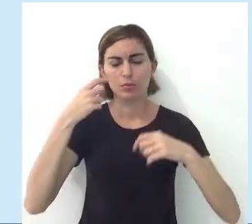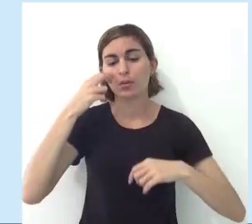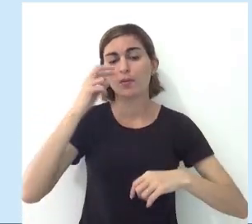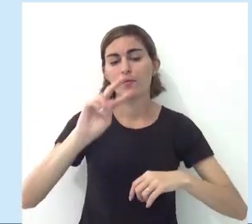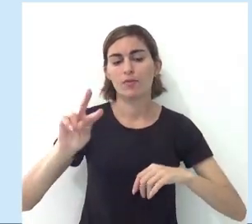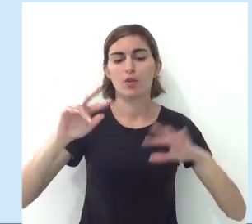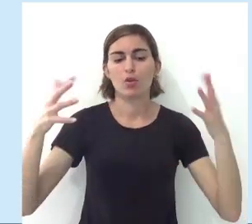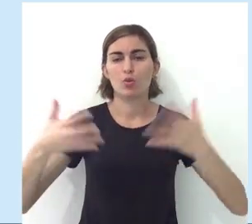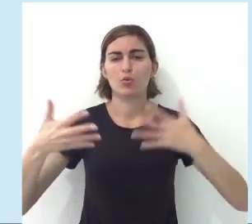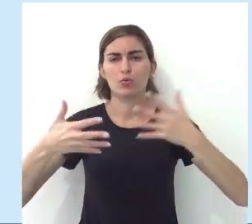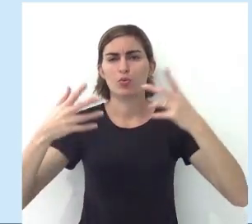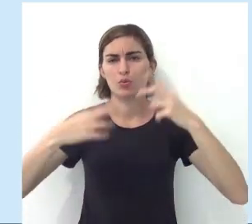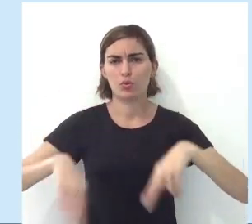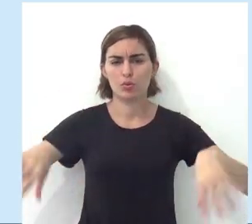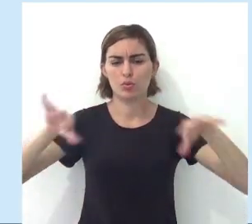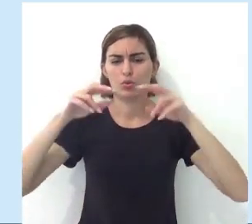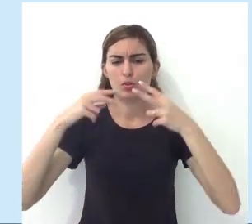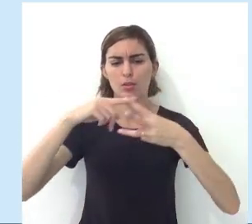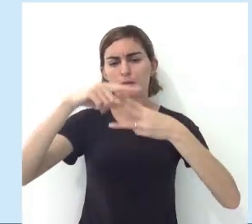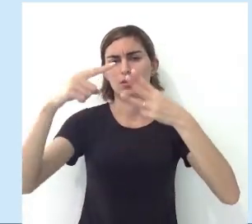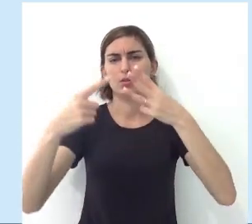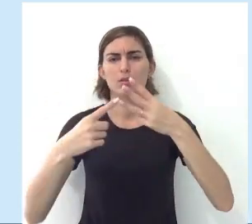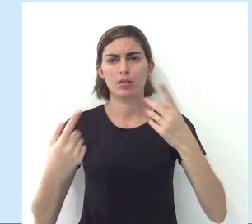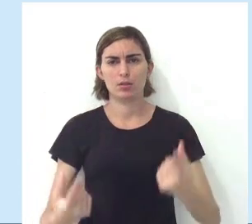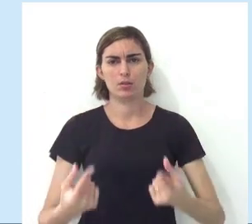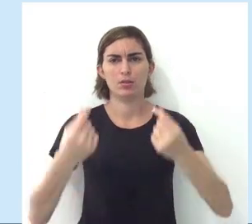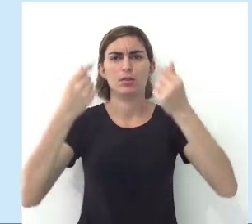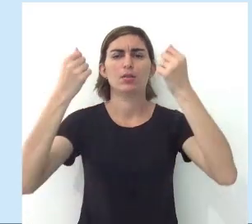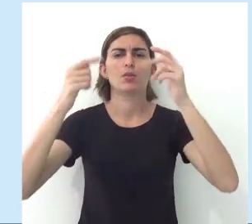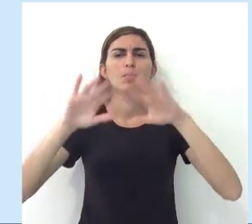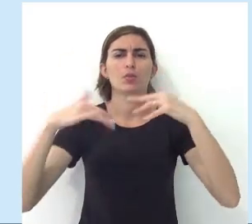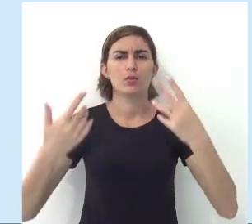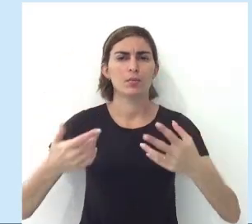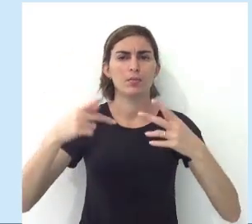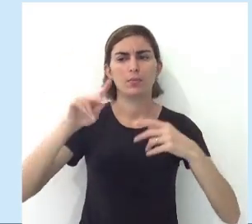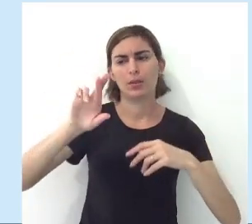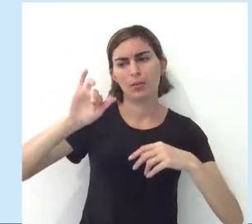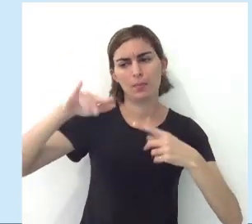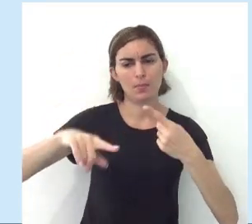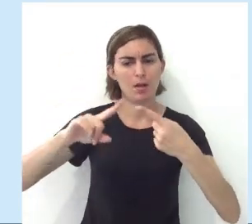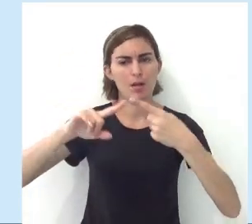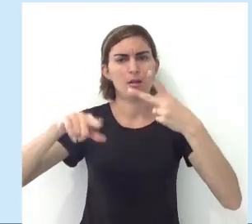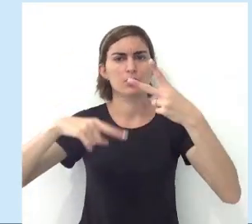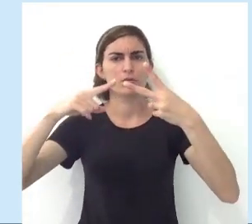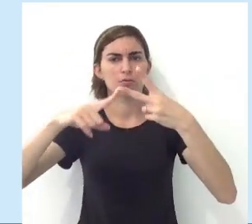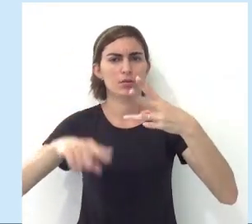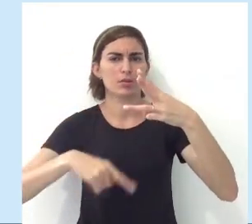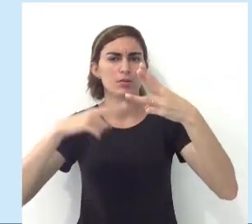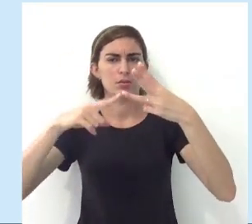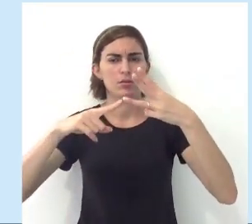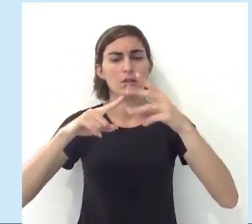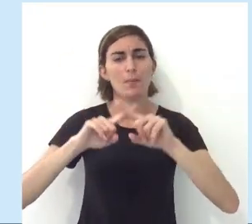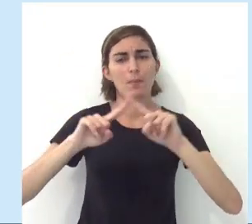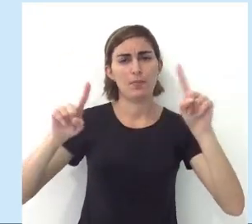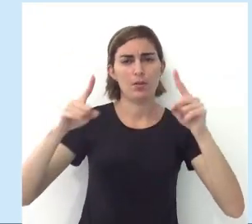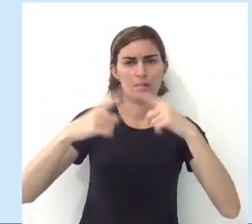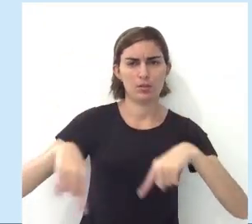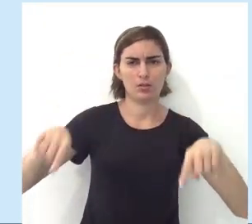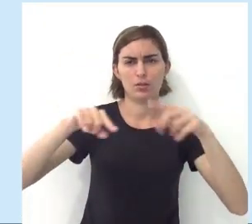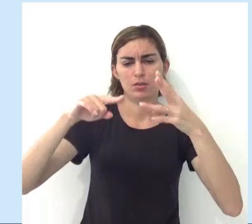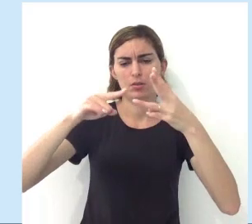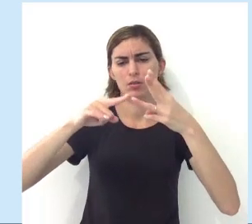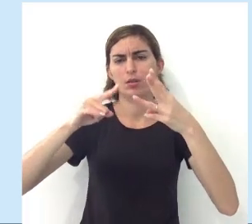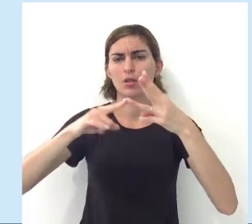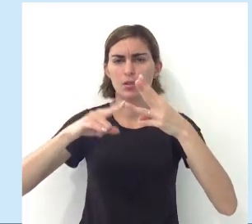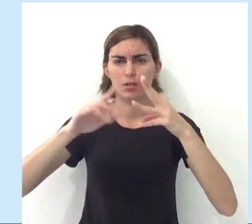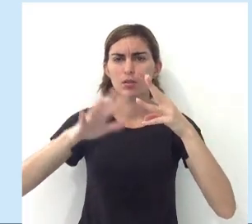Acompanha comigo agora. Gente, estamos observando aí os três setores da economia, tá? O setor primário, o secundário e o terciário. Mas,